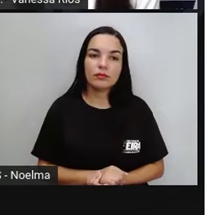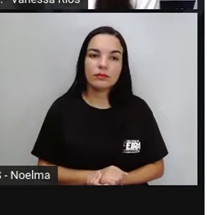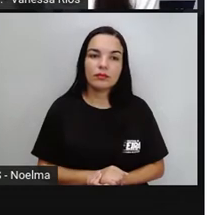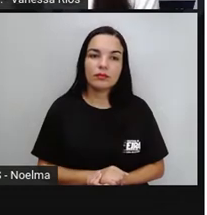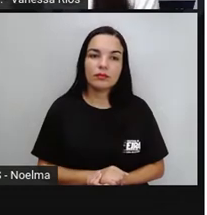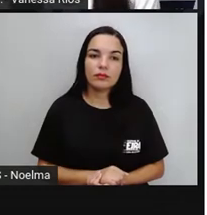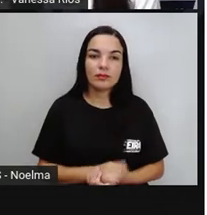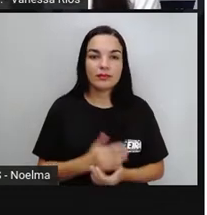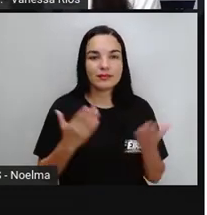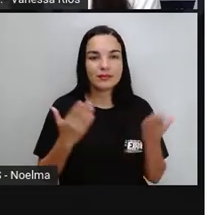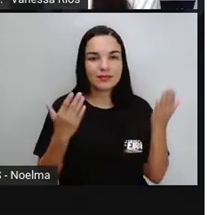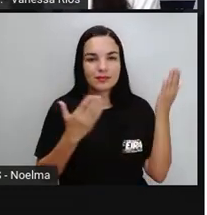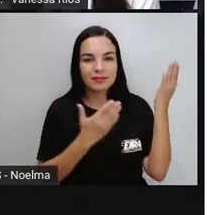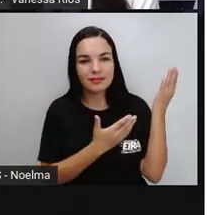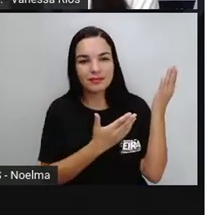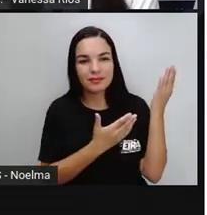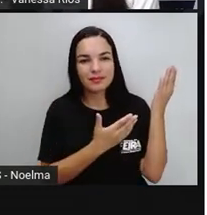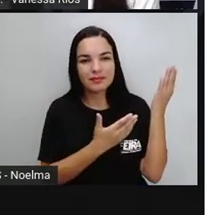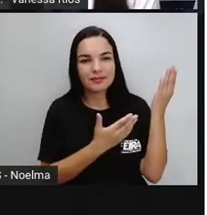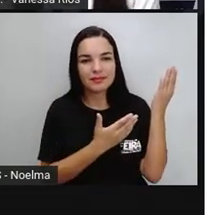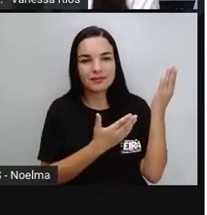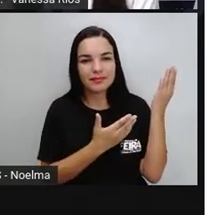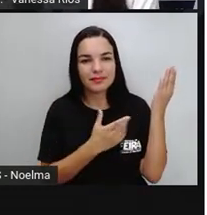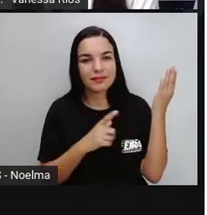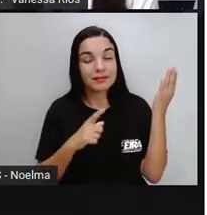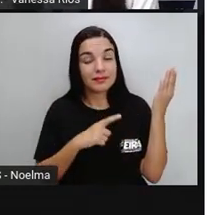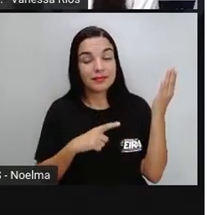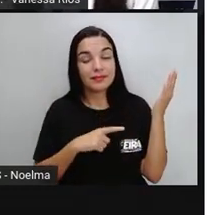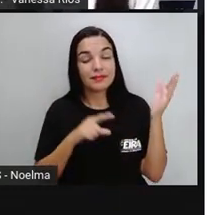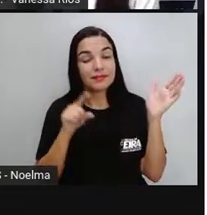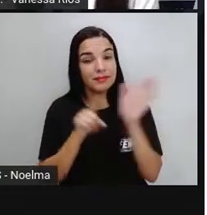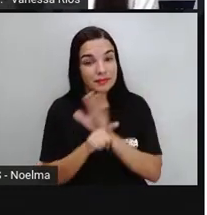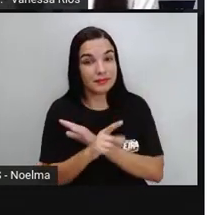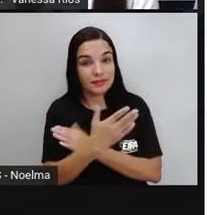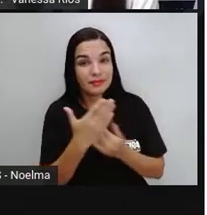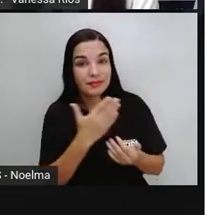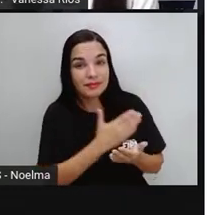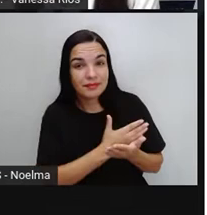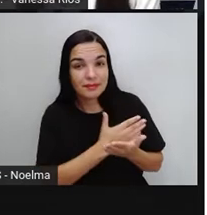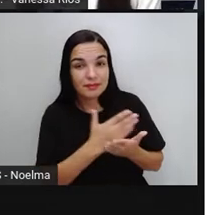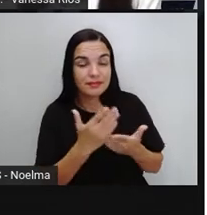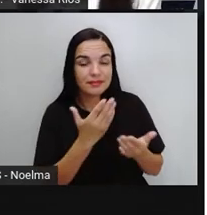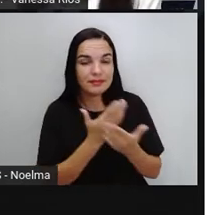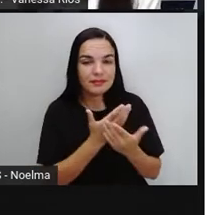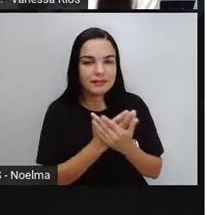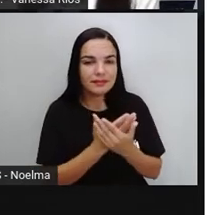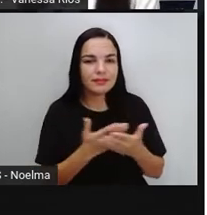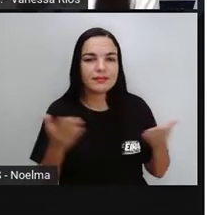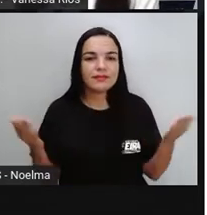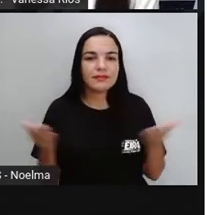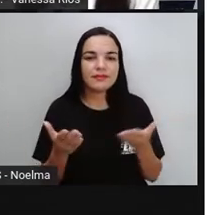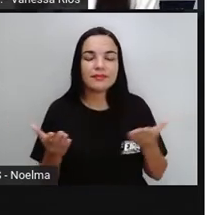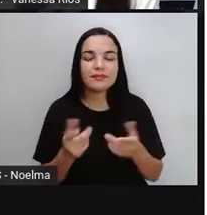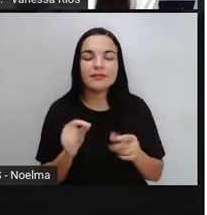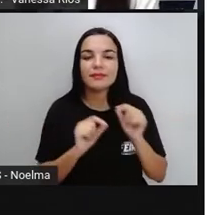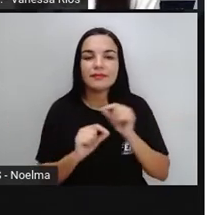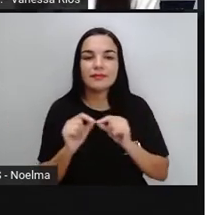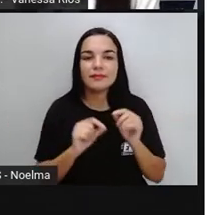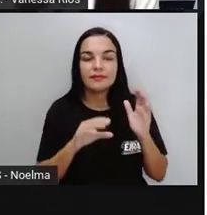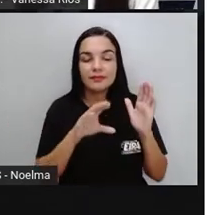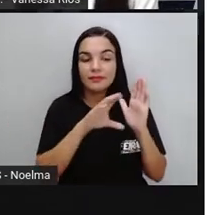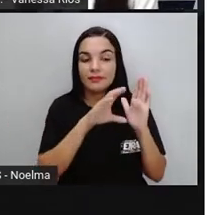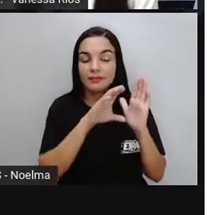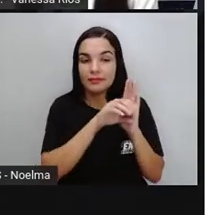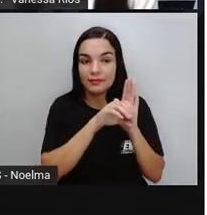E aí, como a Pró colocou lá uma pergunta em relação a patrimônio, né? Como o título da